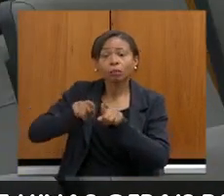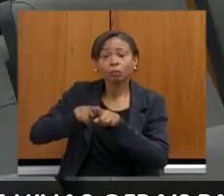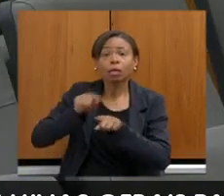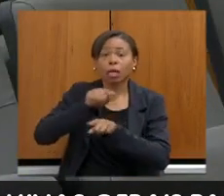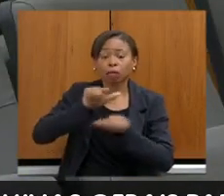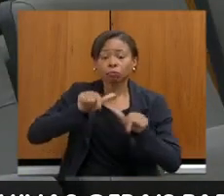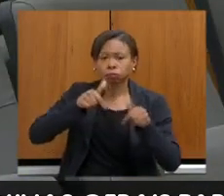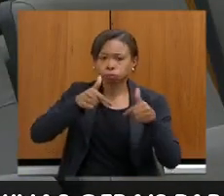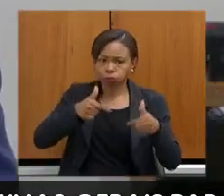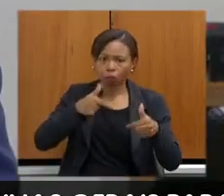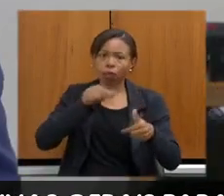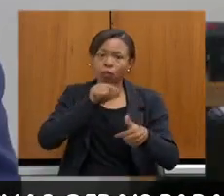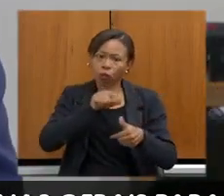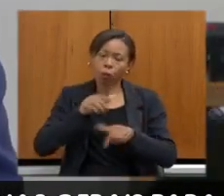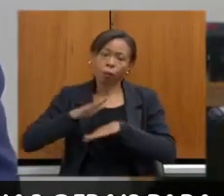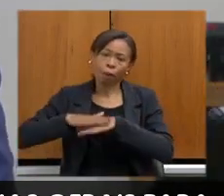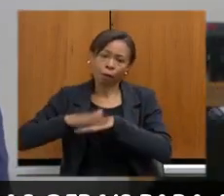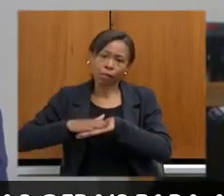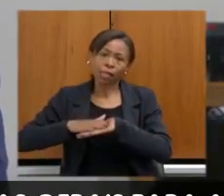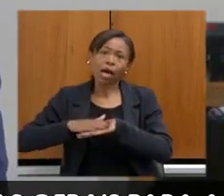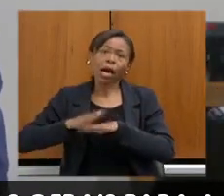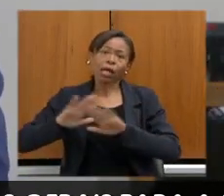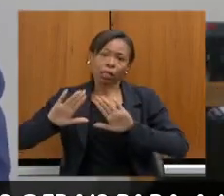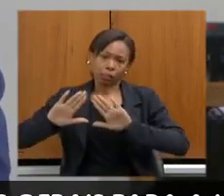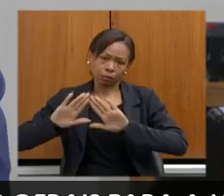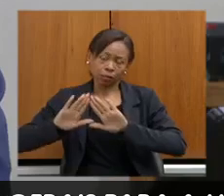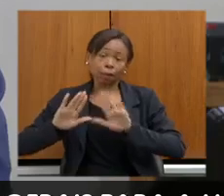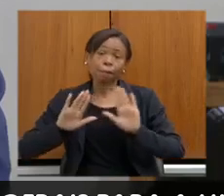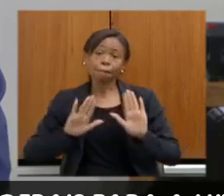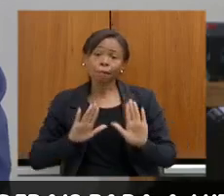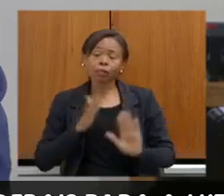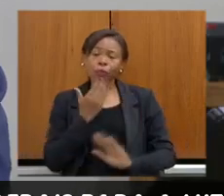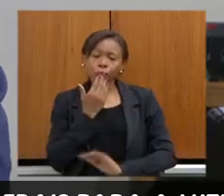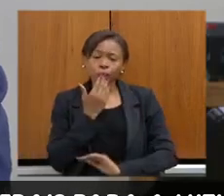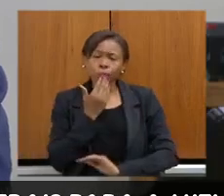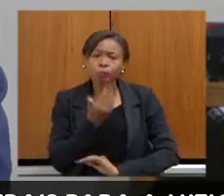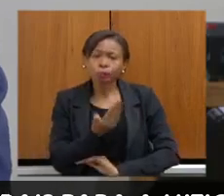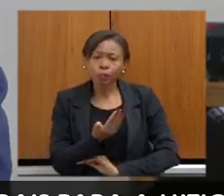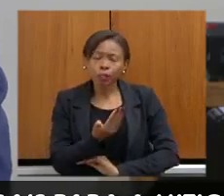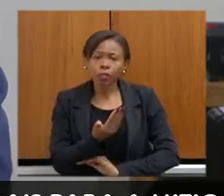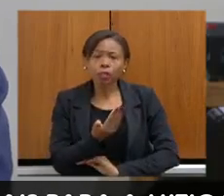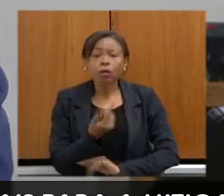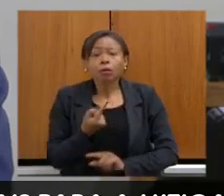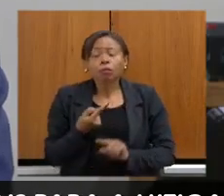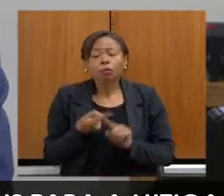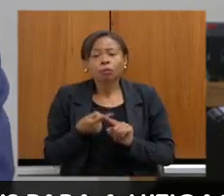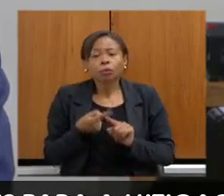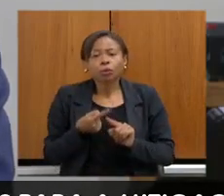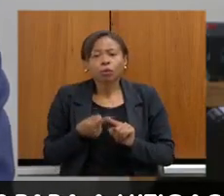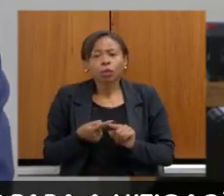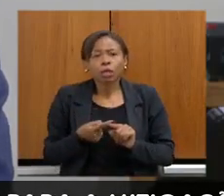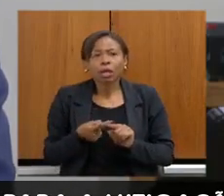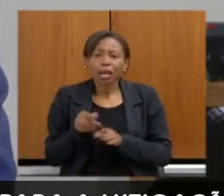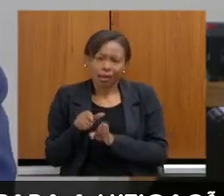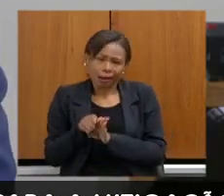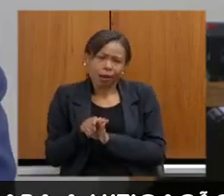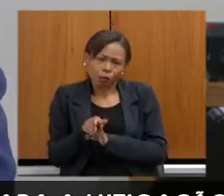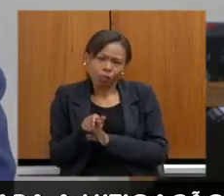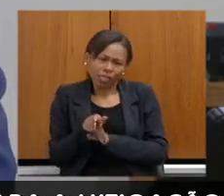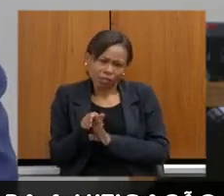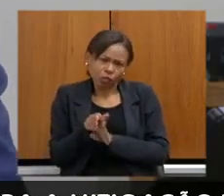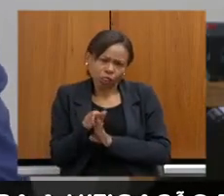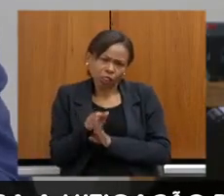da Assembleia Legislativa para que nós possamos auxiliar o senhor. Eu queria pedir ao senhor, porque essa é a recomendação e esse foi